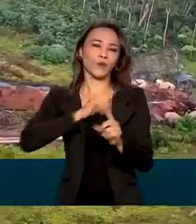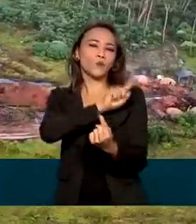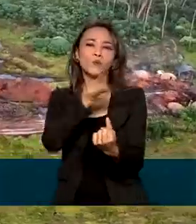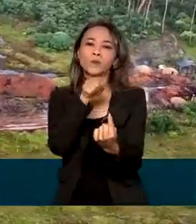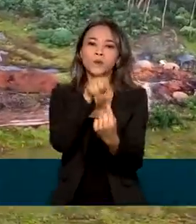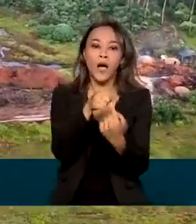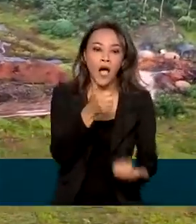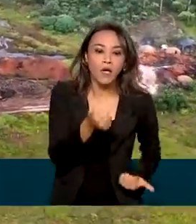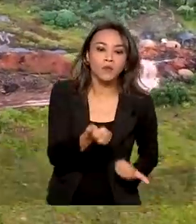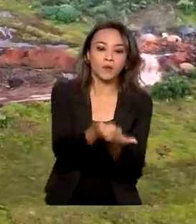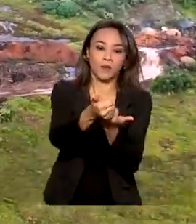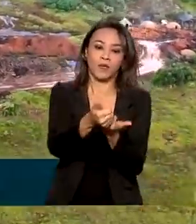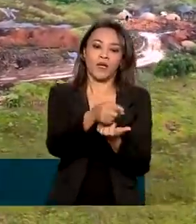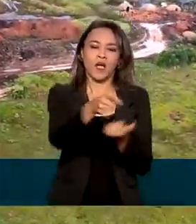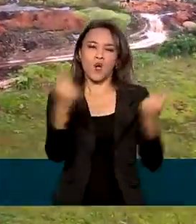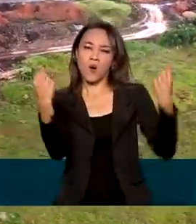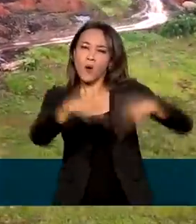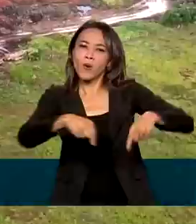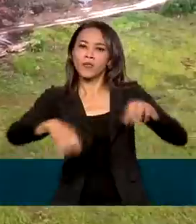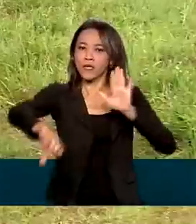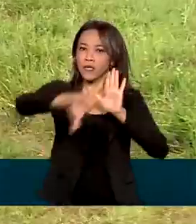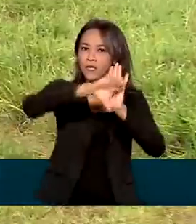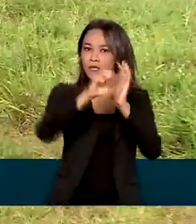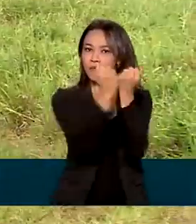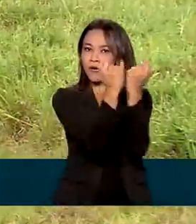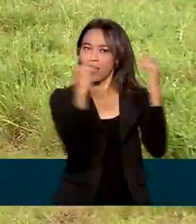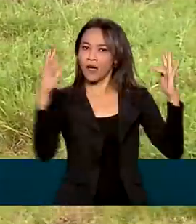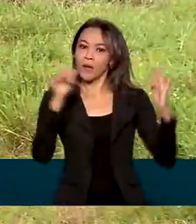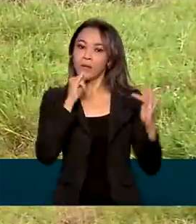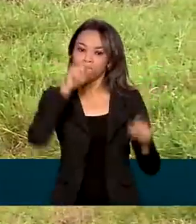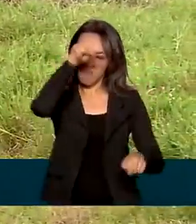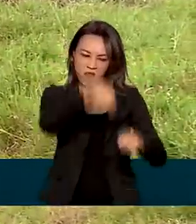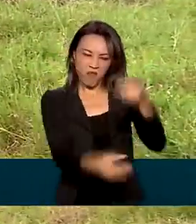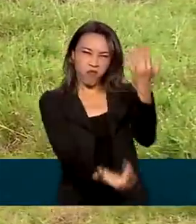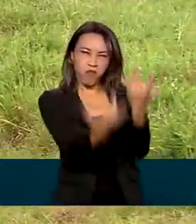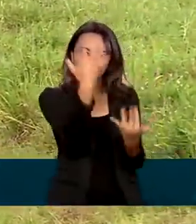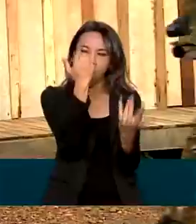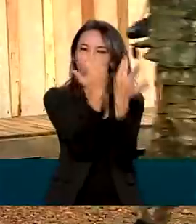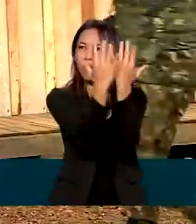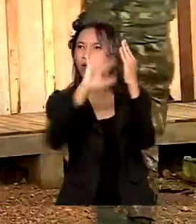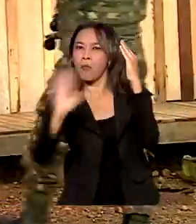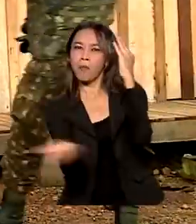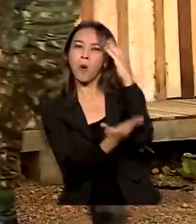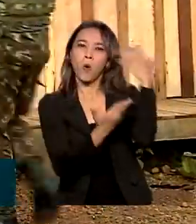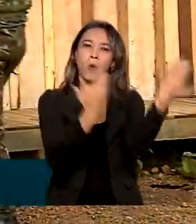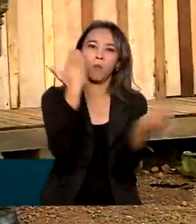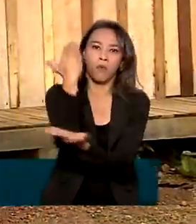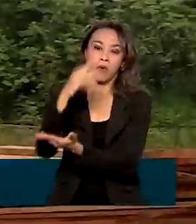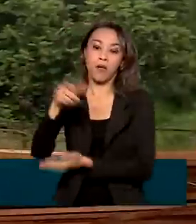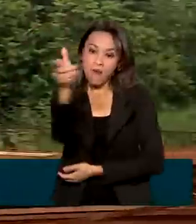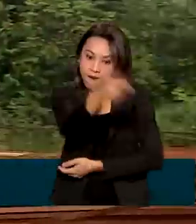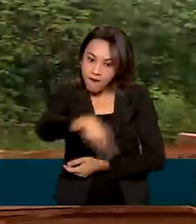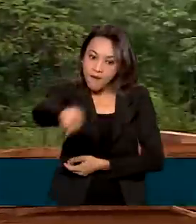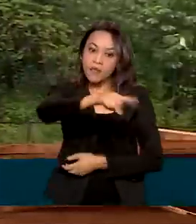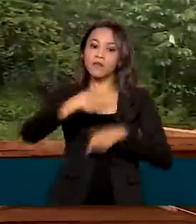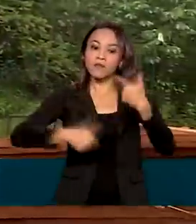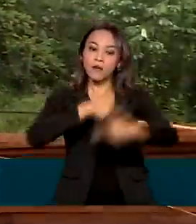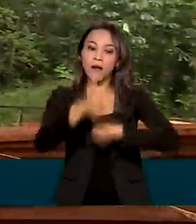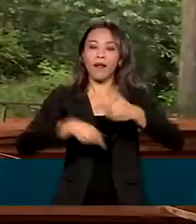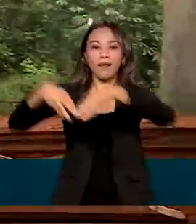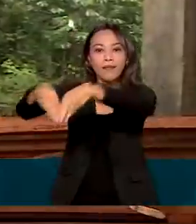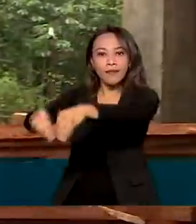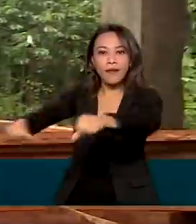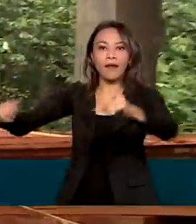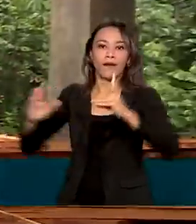no combate a crimes ambientais, como desmatamento e queimadas ilegais. Os profissionais vão atuar em terras indígenas,